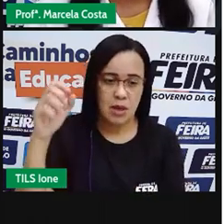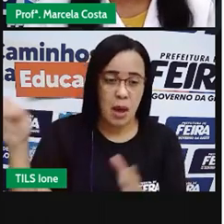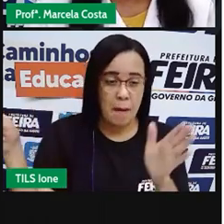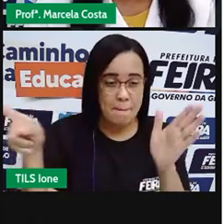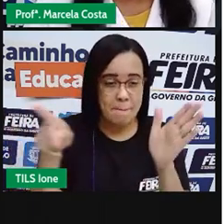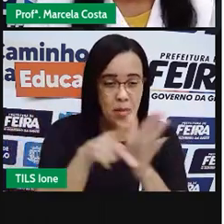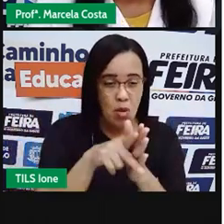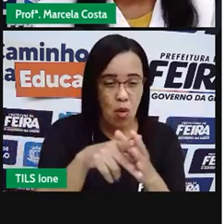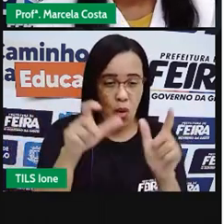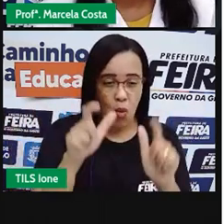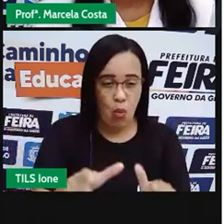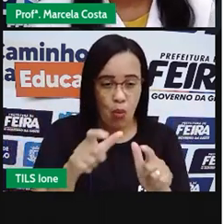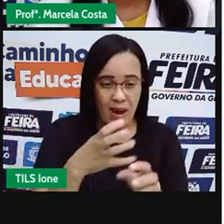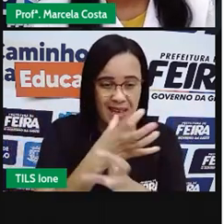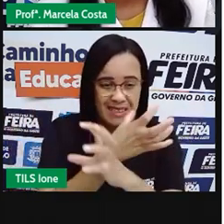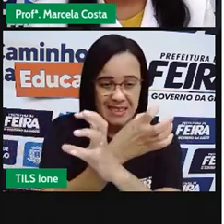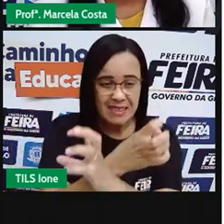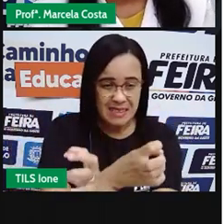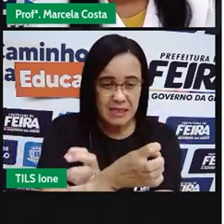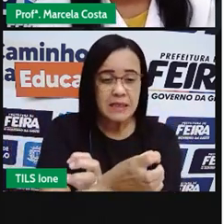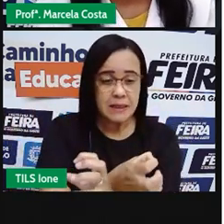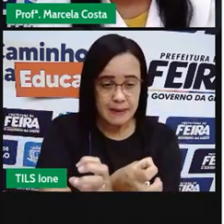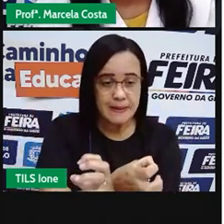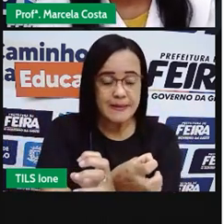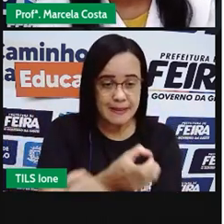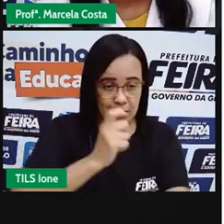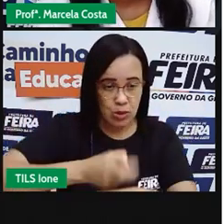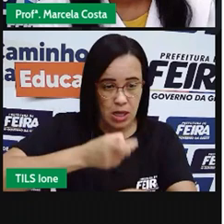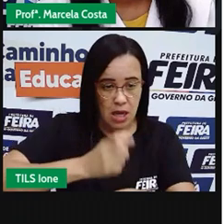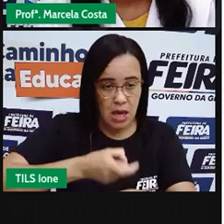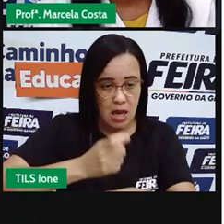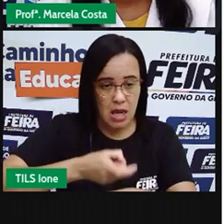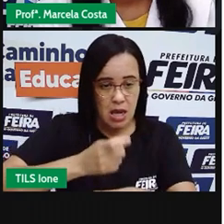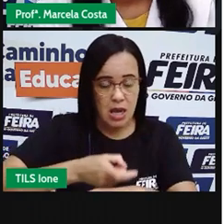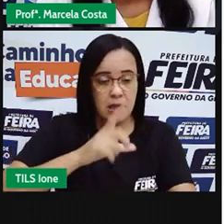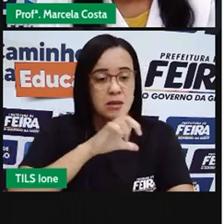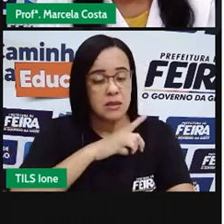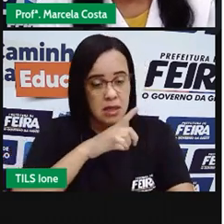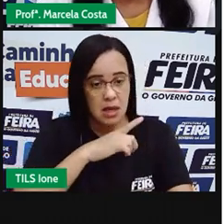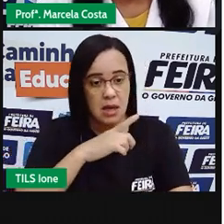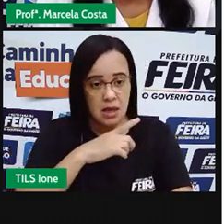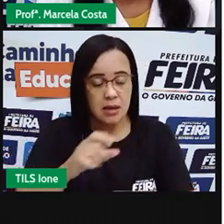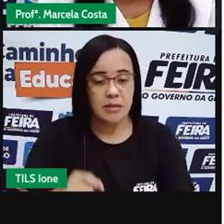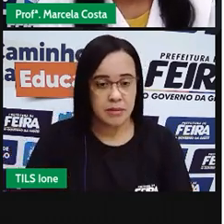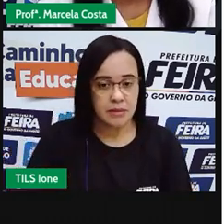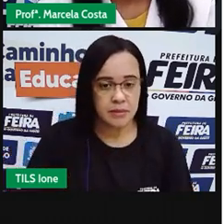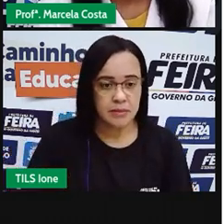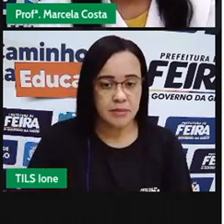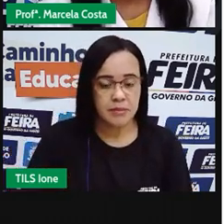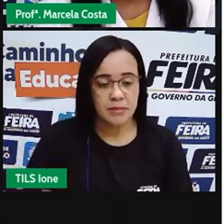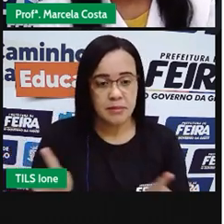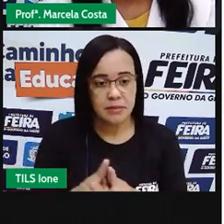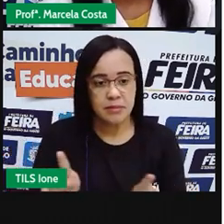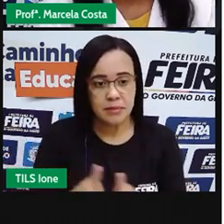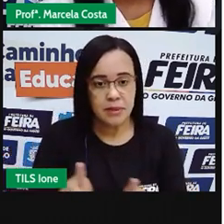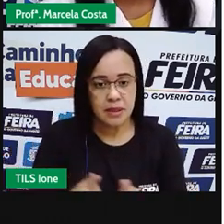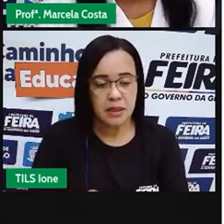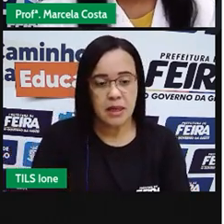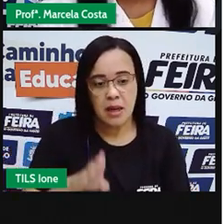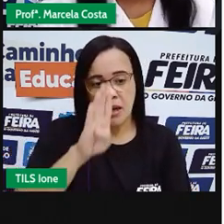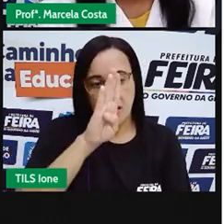da região do sertão nordestino. A gente vai ver também que a